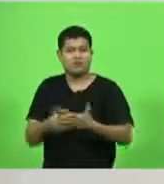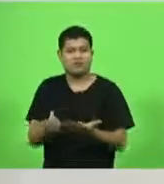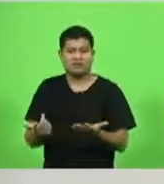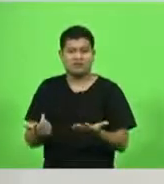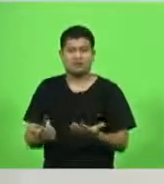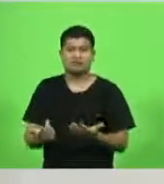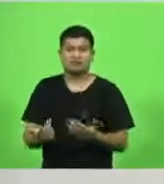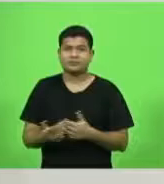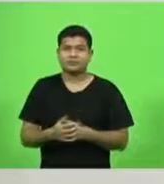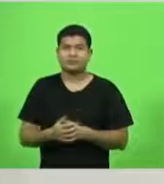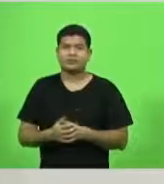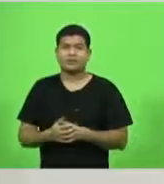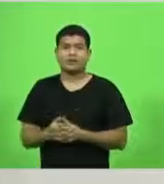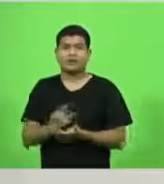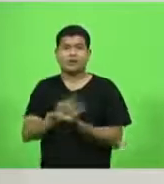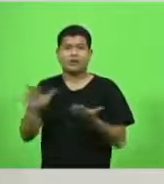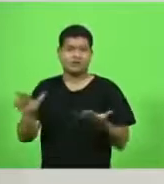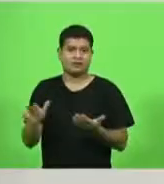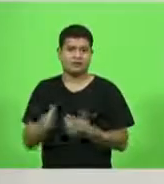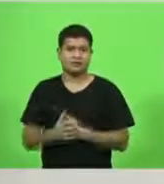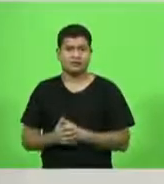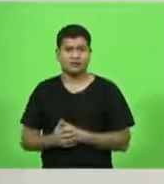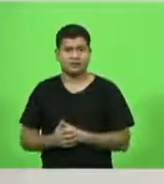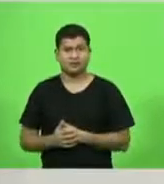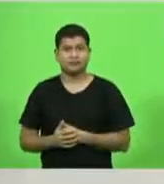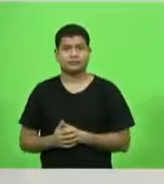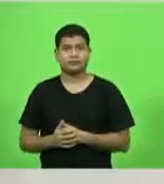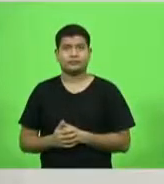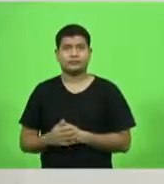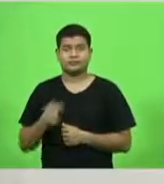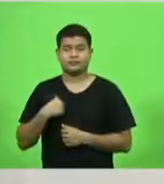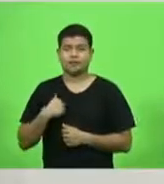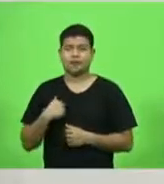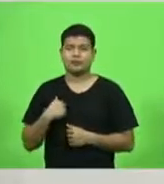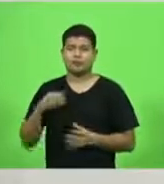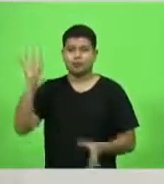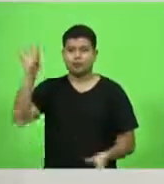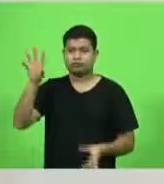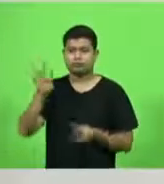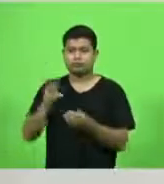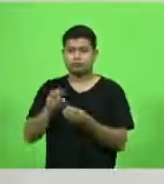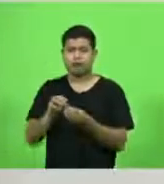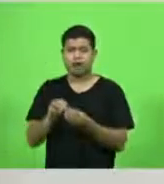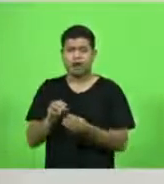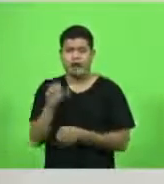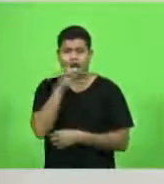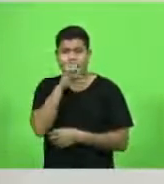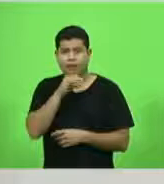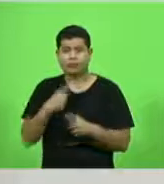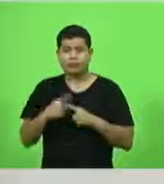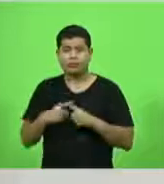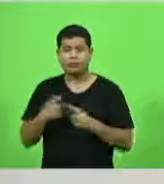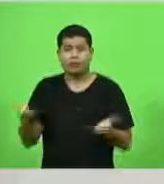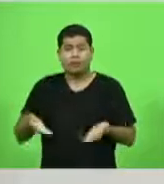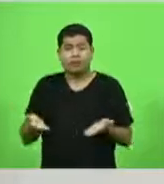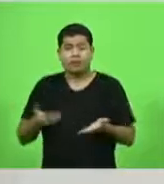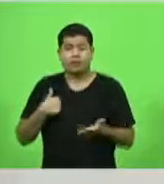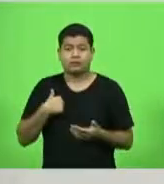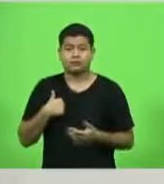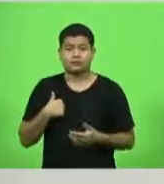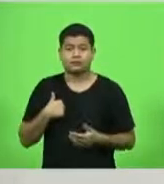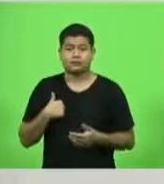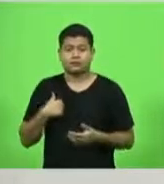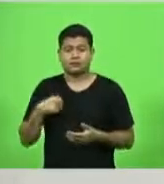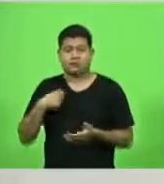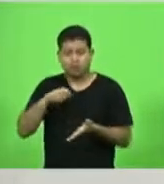motores e assim por diante. Eu estou fazendo esse resumo breve porque hoje eu tive a, tomei a liberdade de